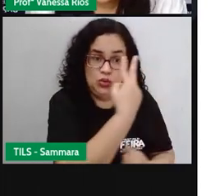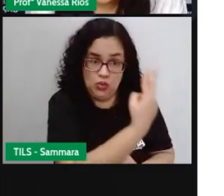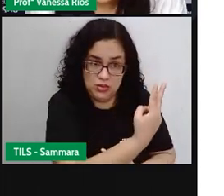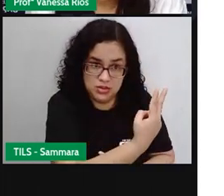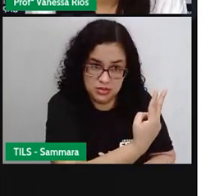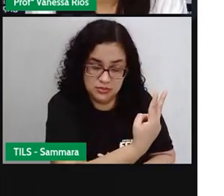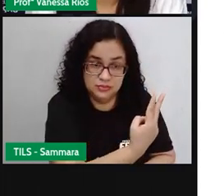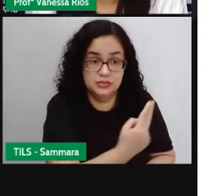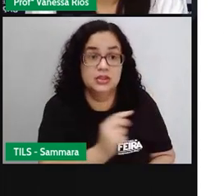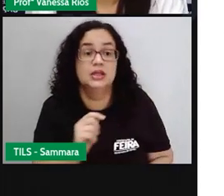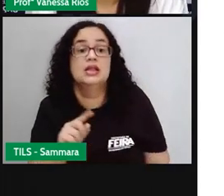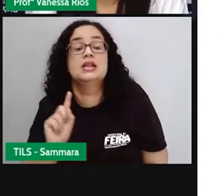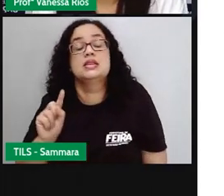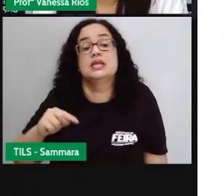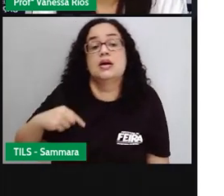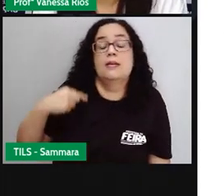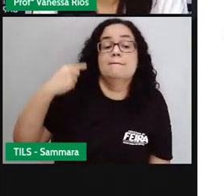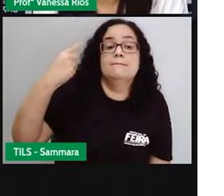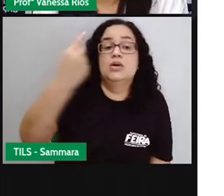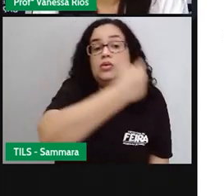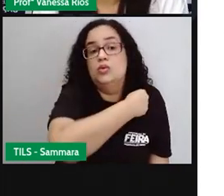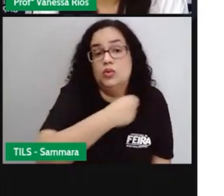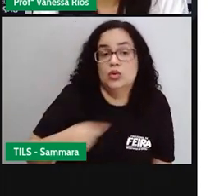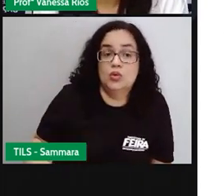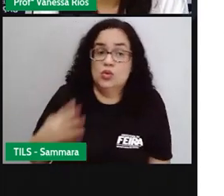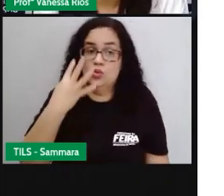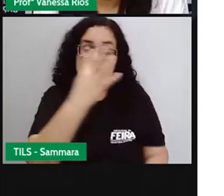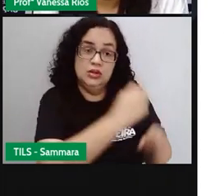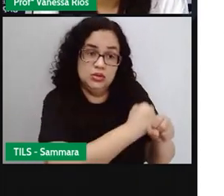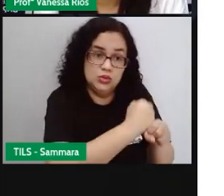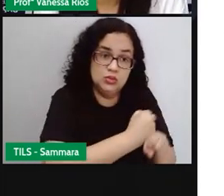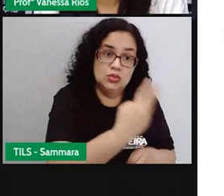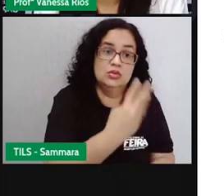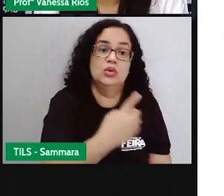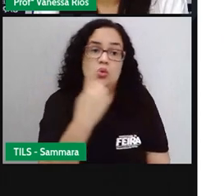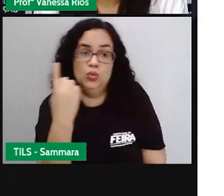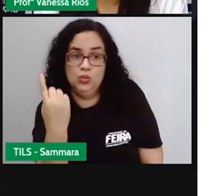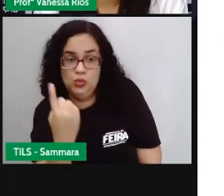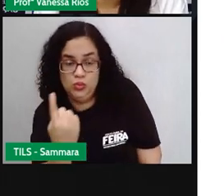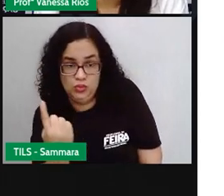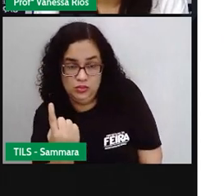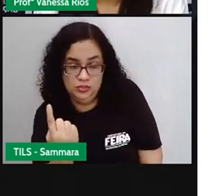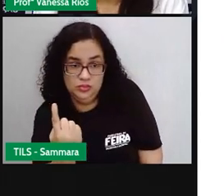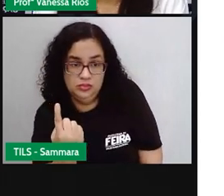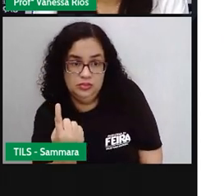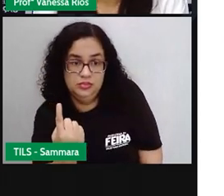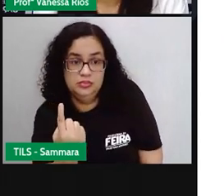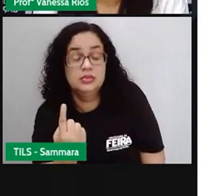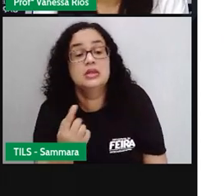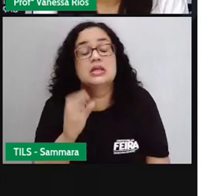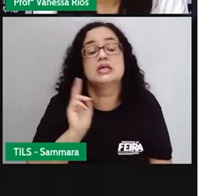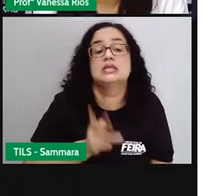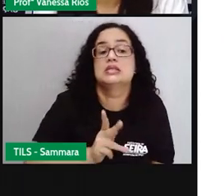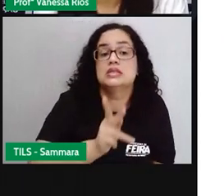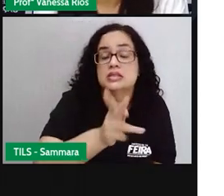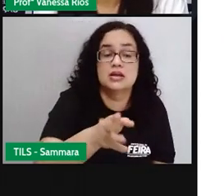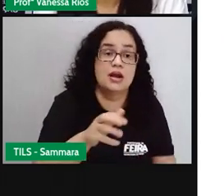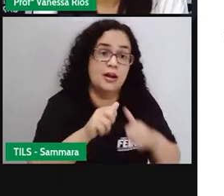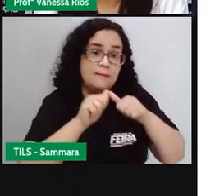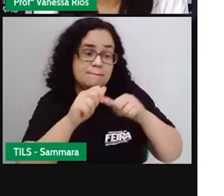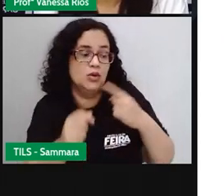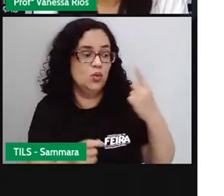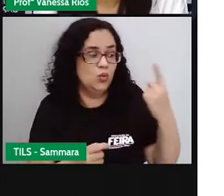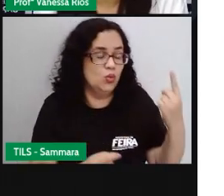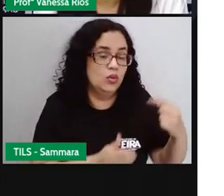senadores e aí, na próxima eleição que acontece de quatro em quatro anos, se elege mais um. Aí, sempre vai ficando